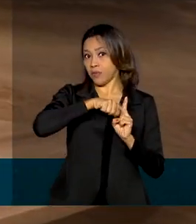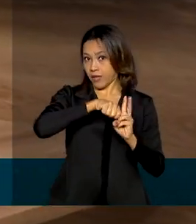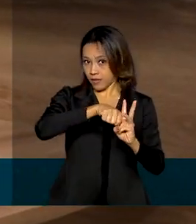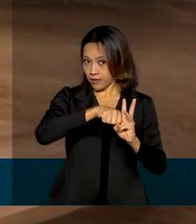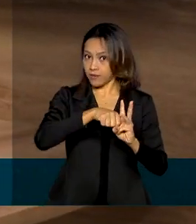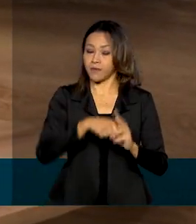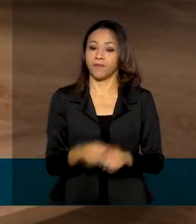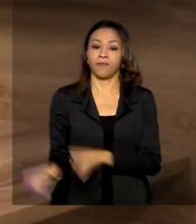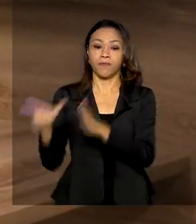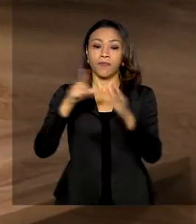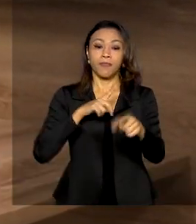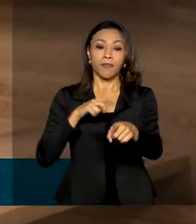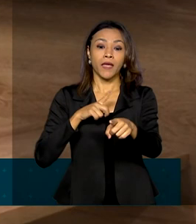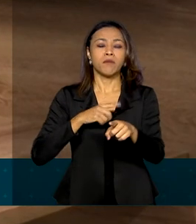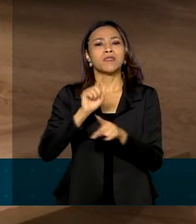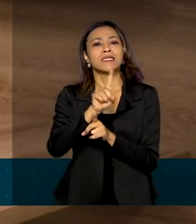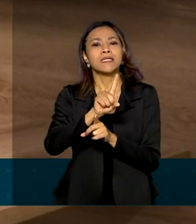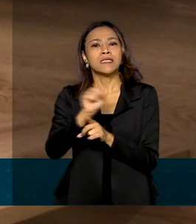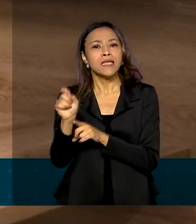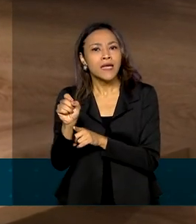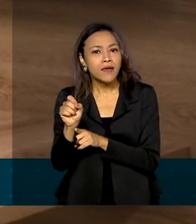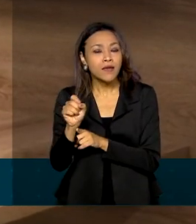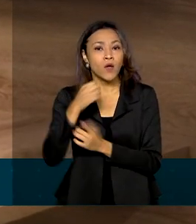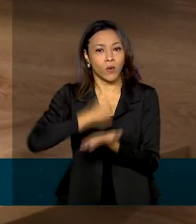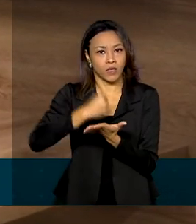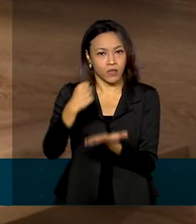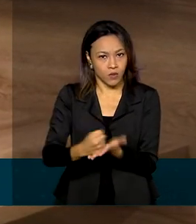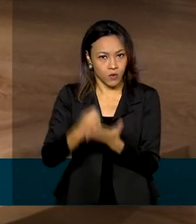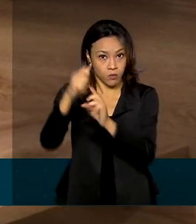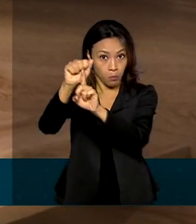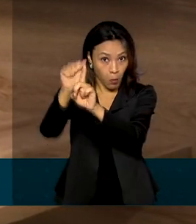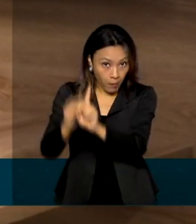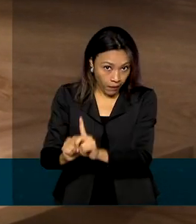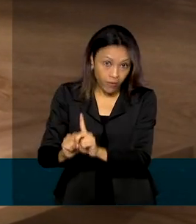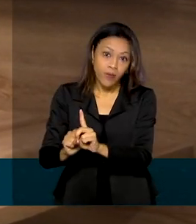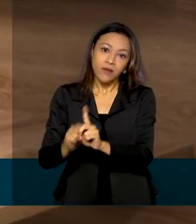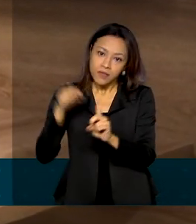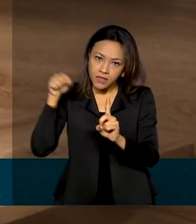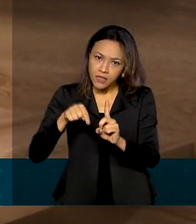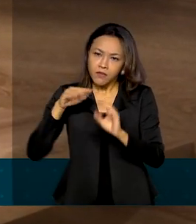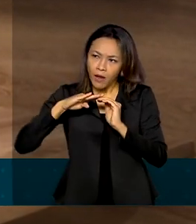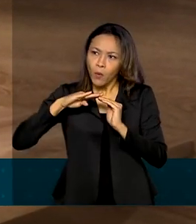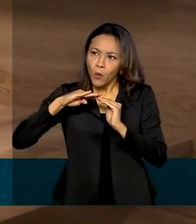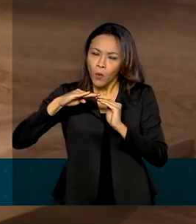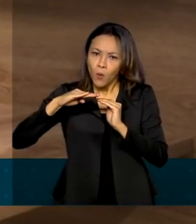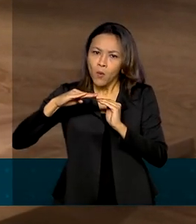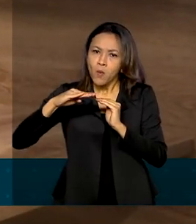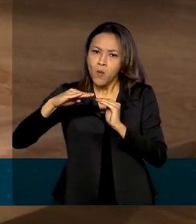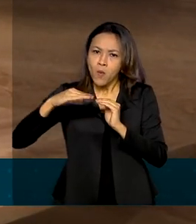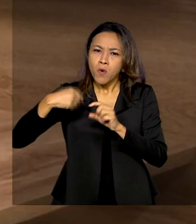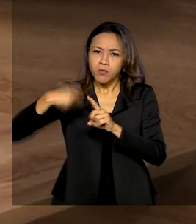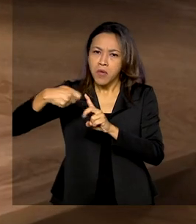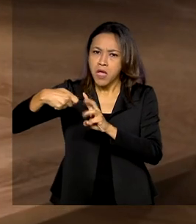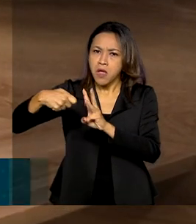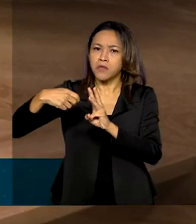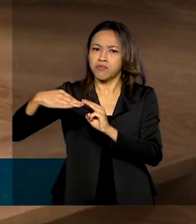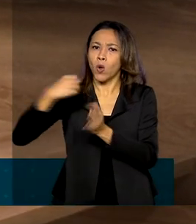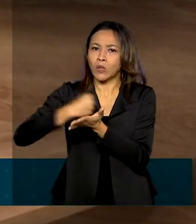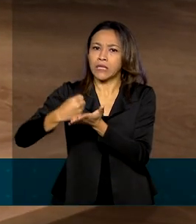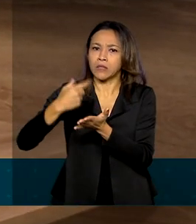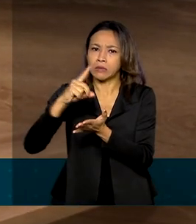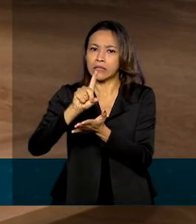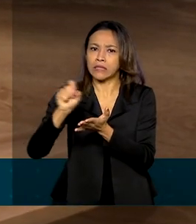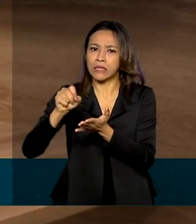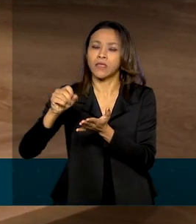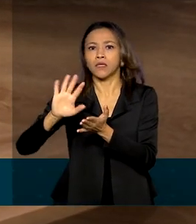média de 100 contratações por mês. Essa média deve permanecer nos próximos meses, inclusive até